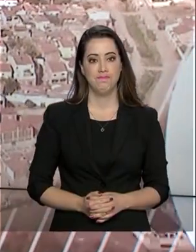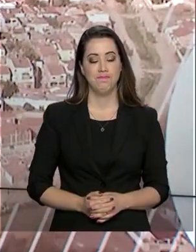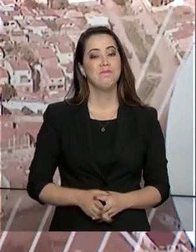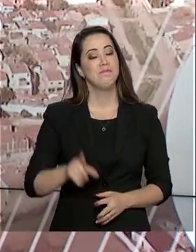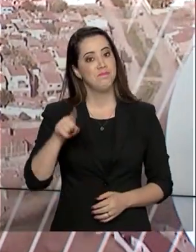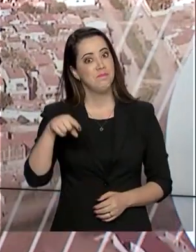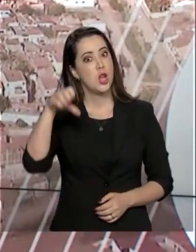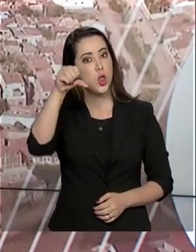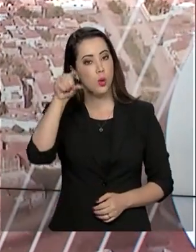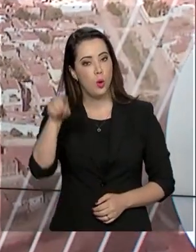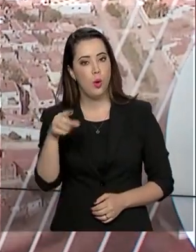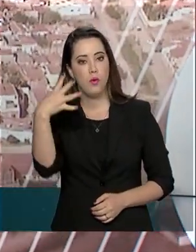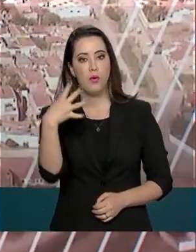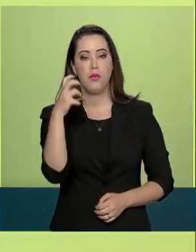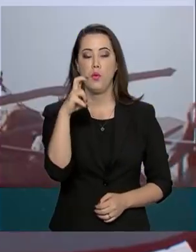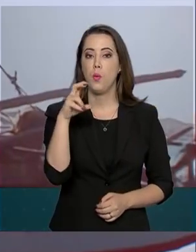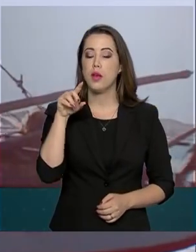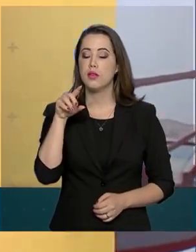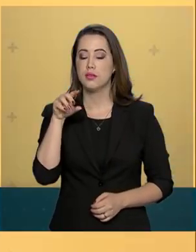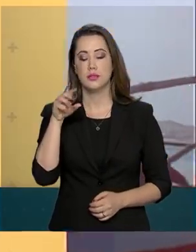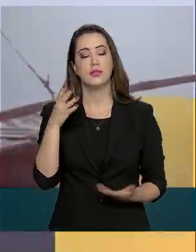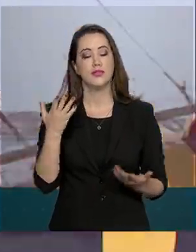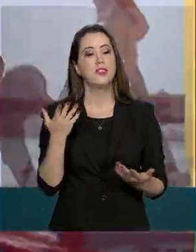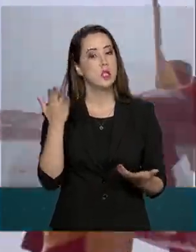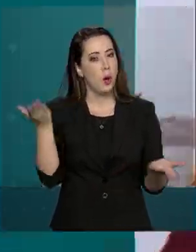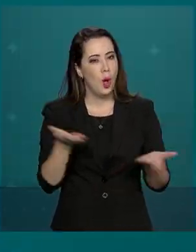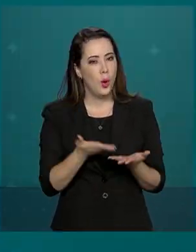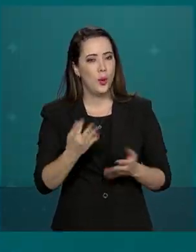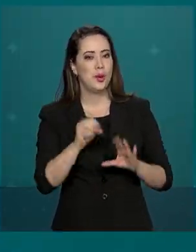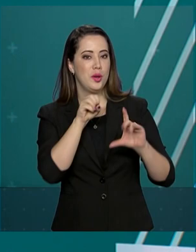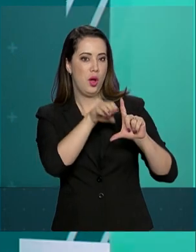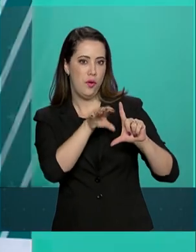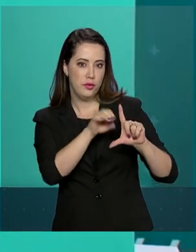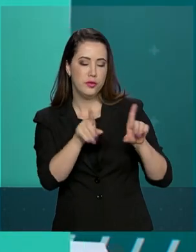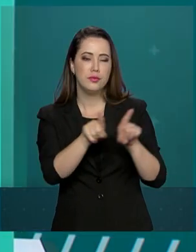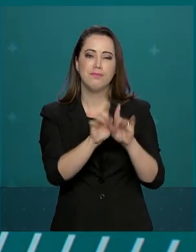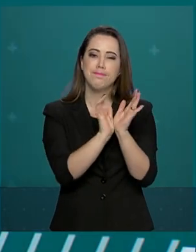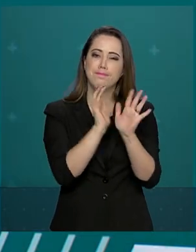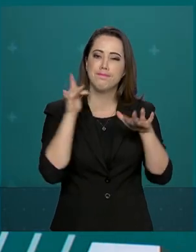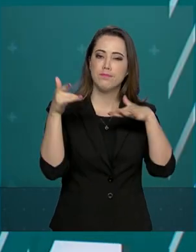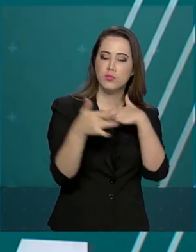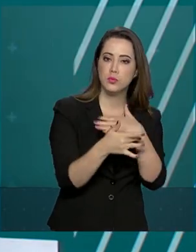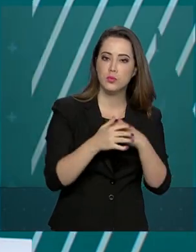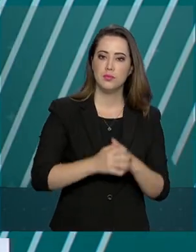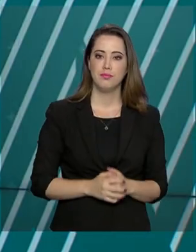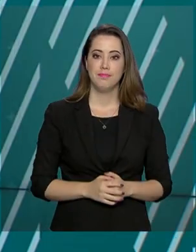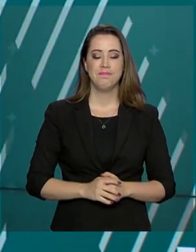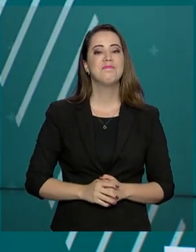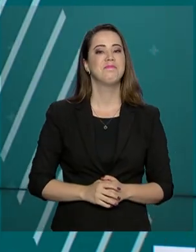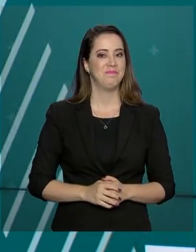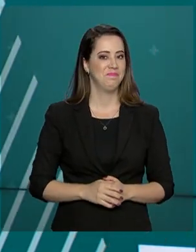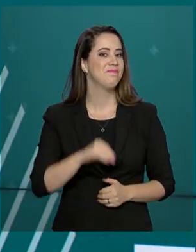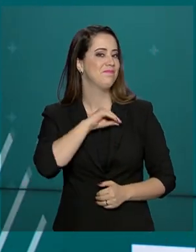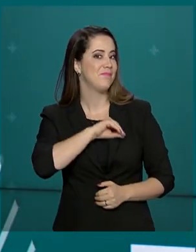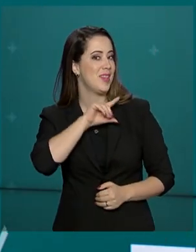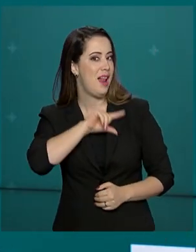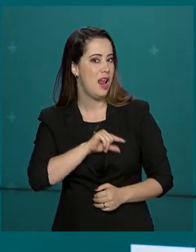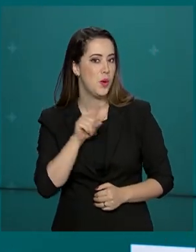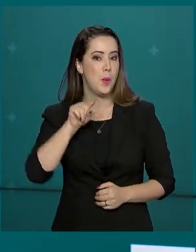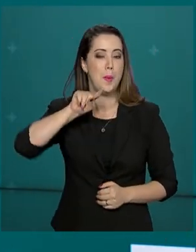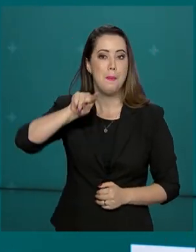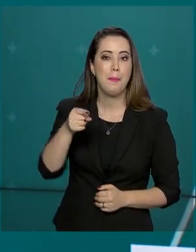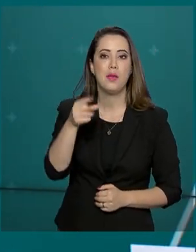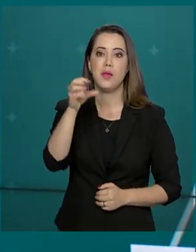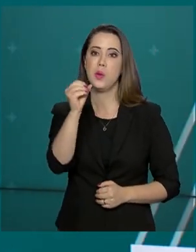São 9 horas e 45 minutos. Estamos ao vivo também pelas redes sociais. R$.039.